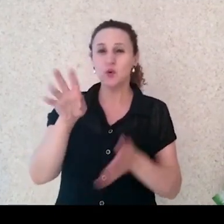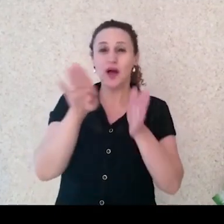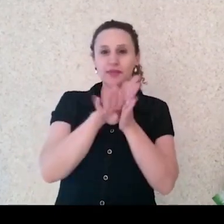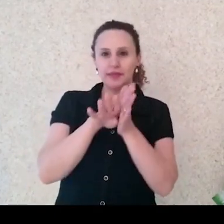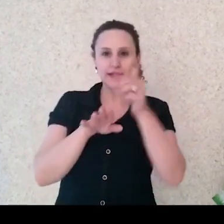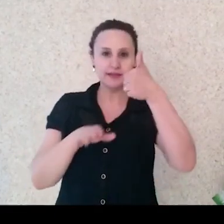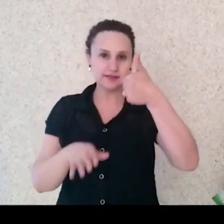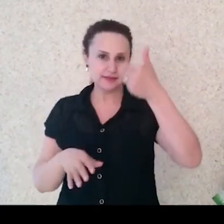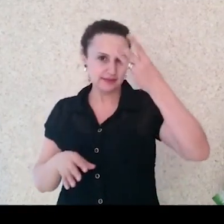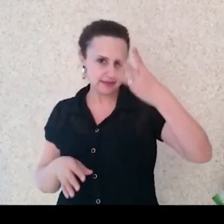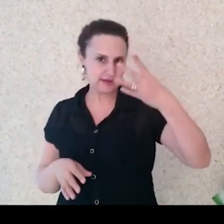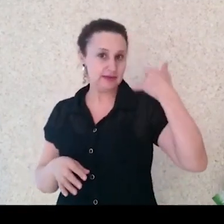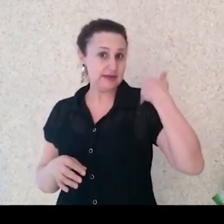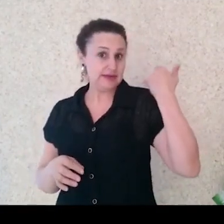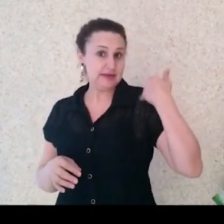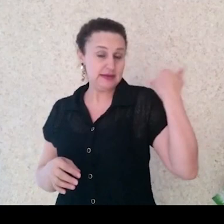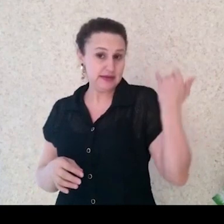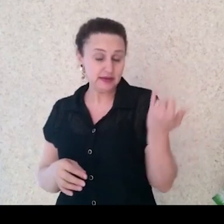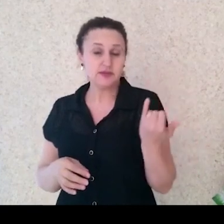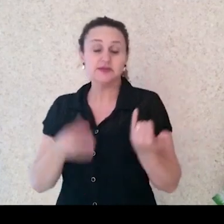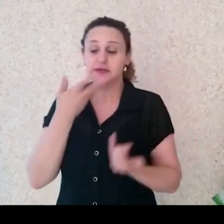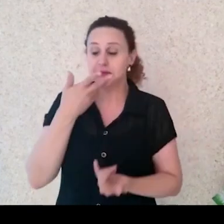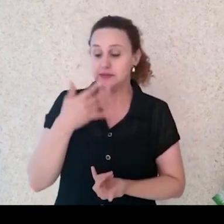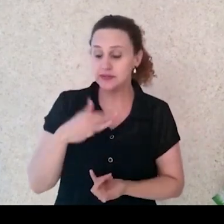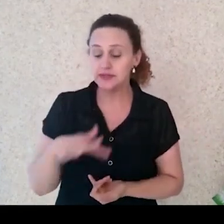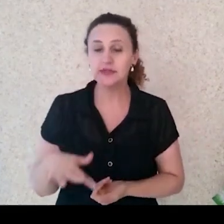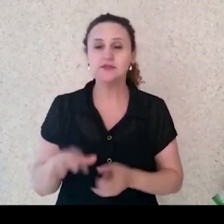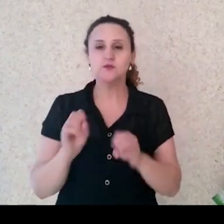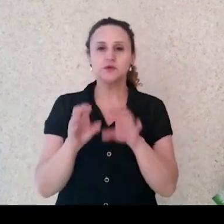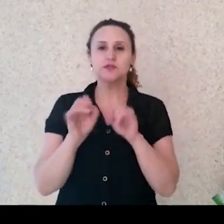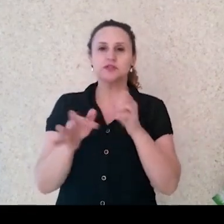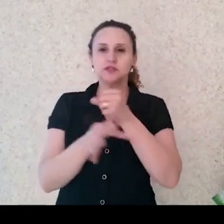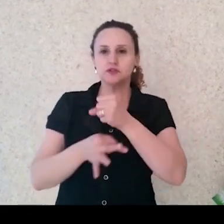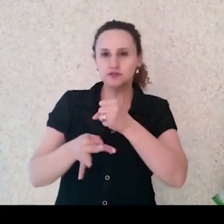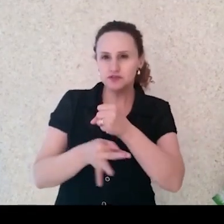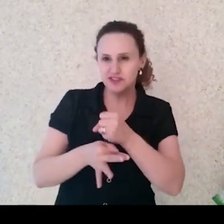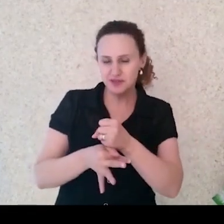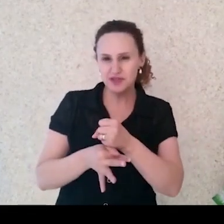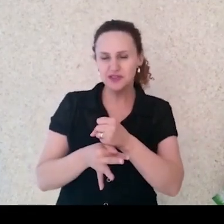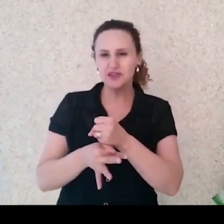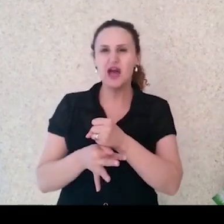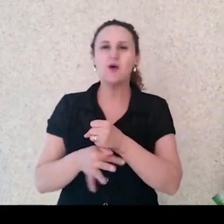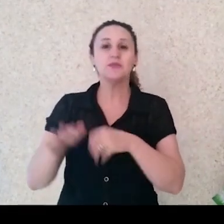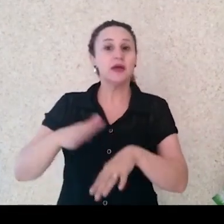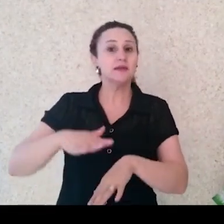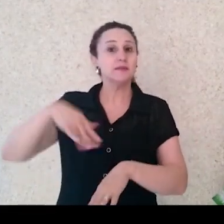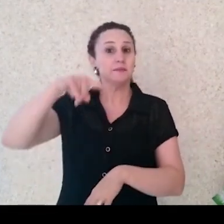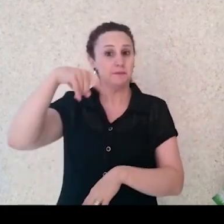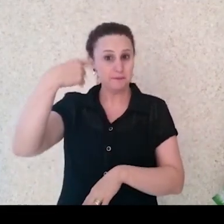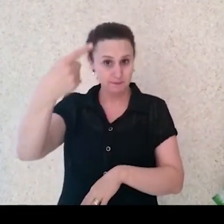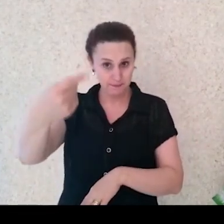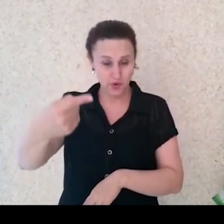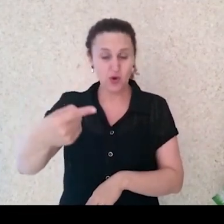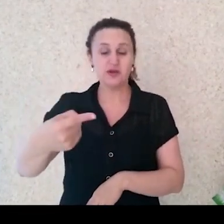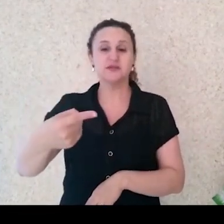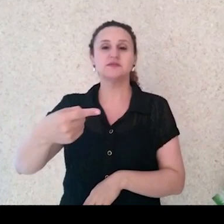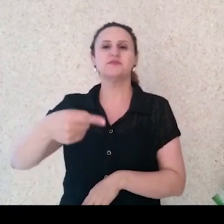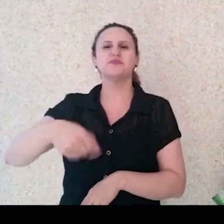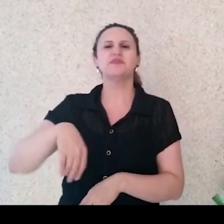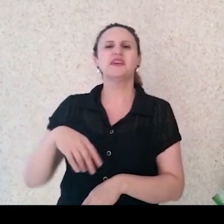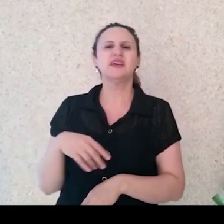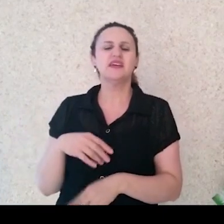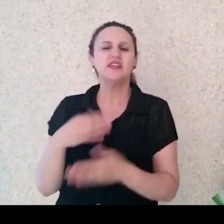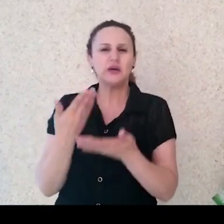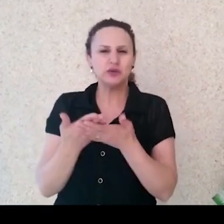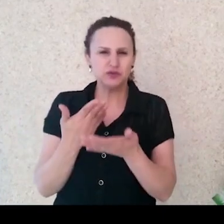faixa etária em que a criança está no fundamental, ensino fundamental, e entre os 25 e 39 anos, que pode ser quando esse